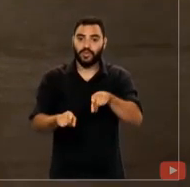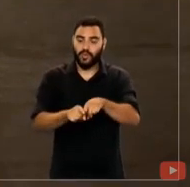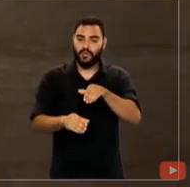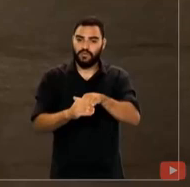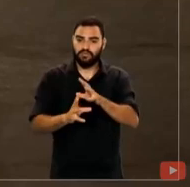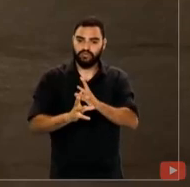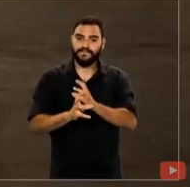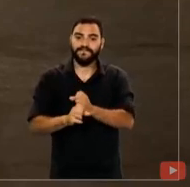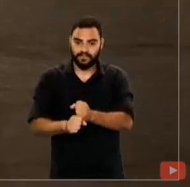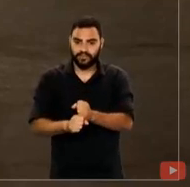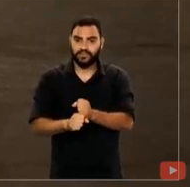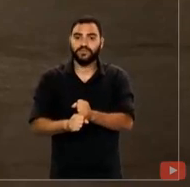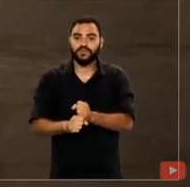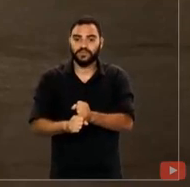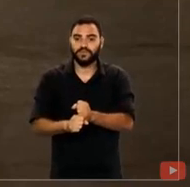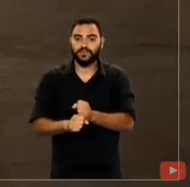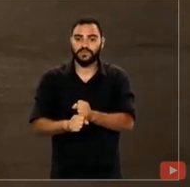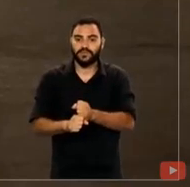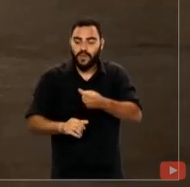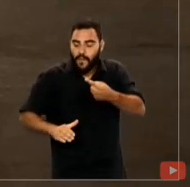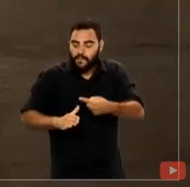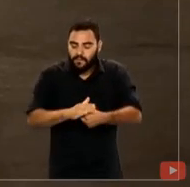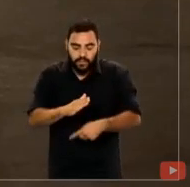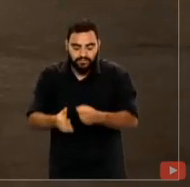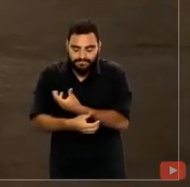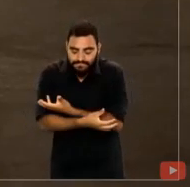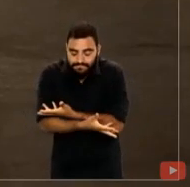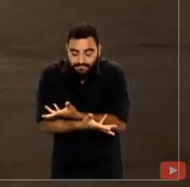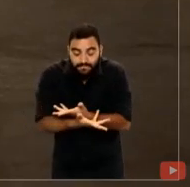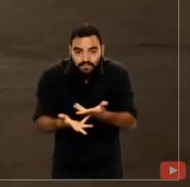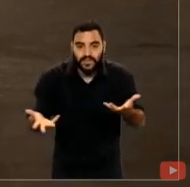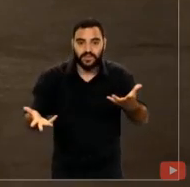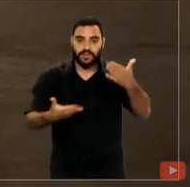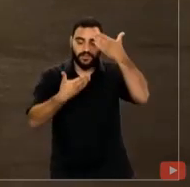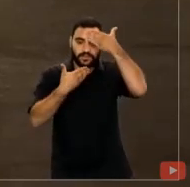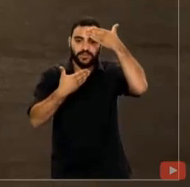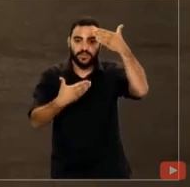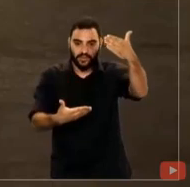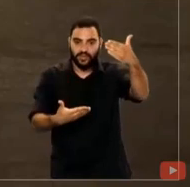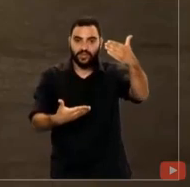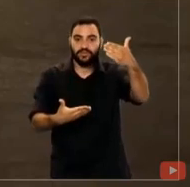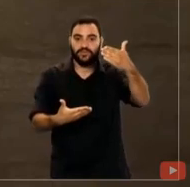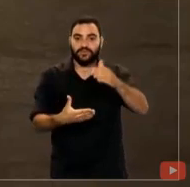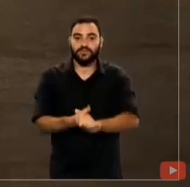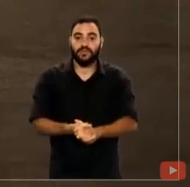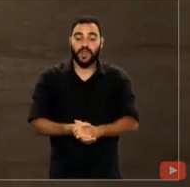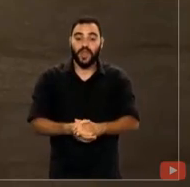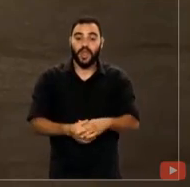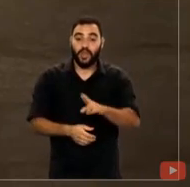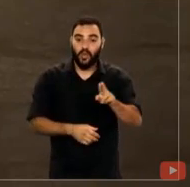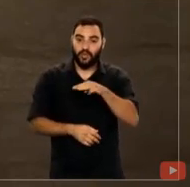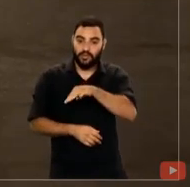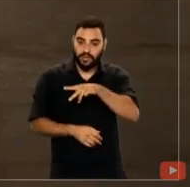Os nossos profundos agradecimentos e esta é a homenagem que este Procurador, em nome do Ministério